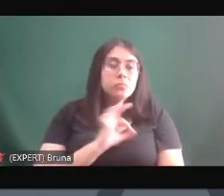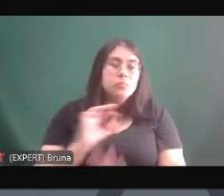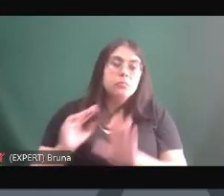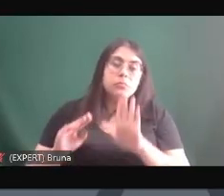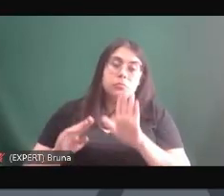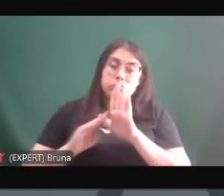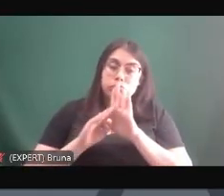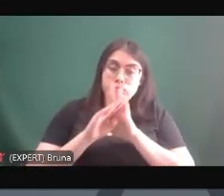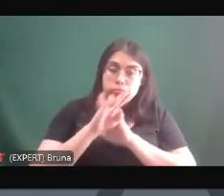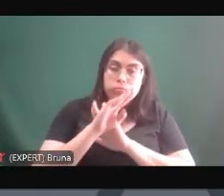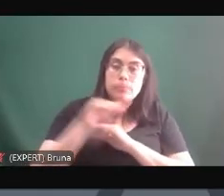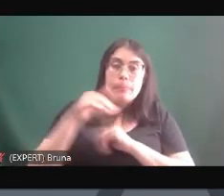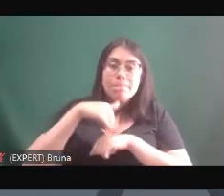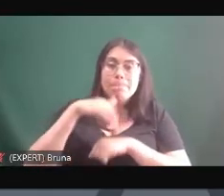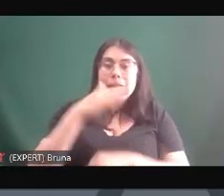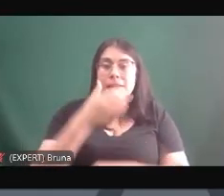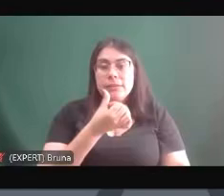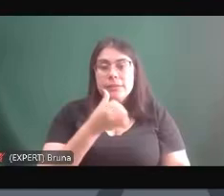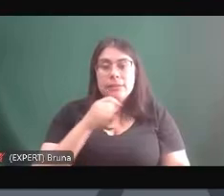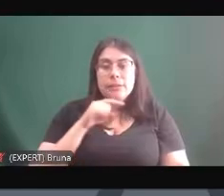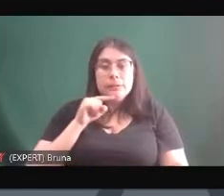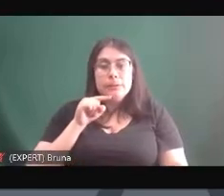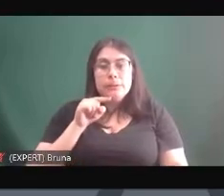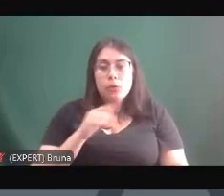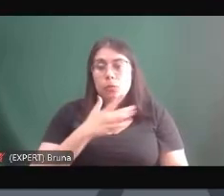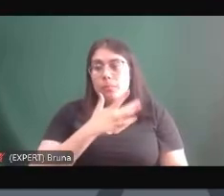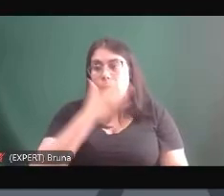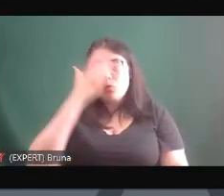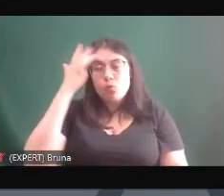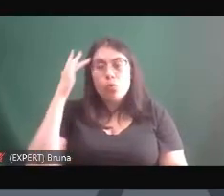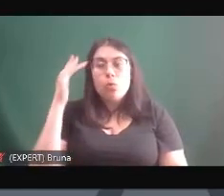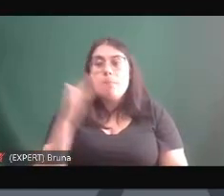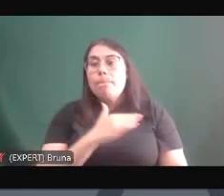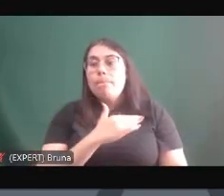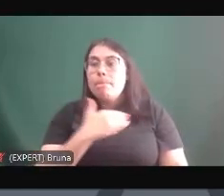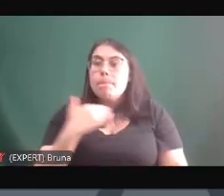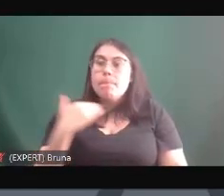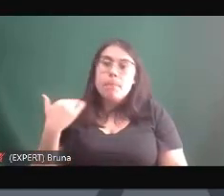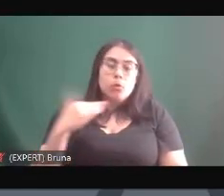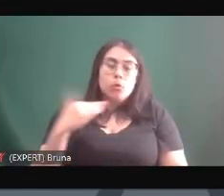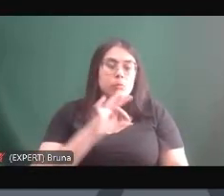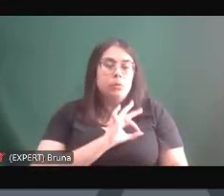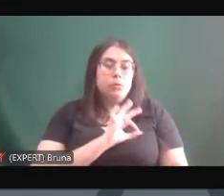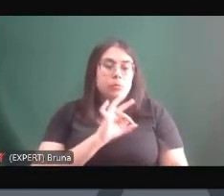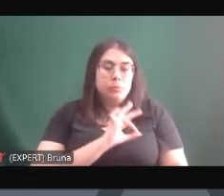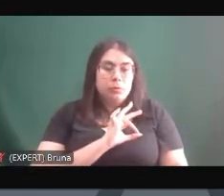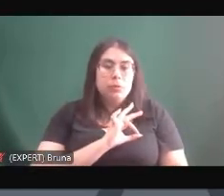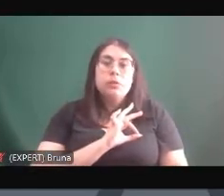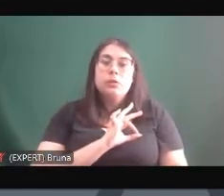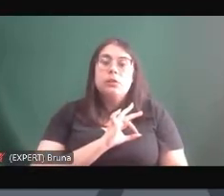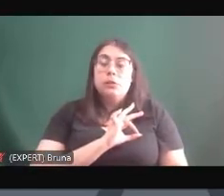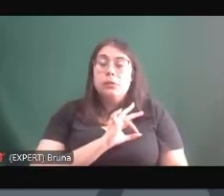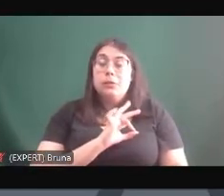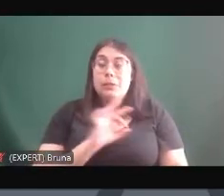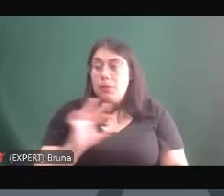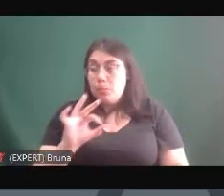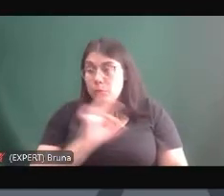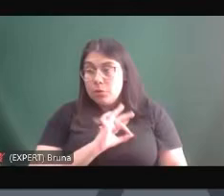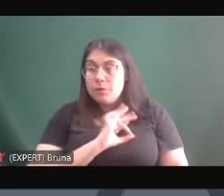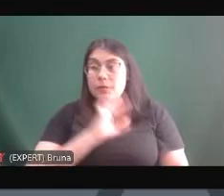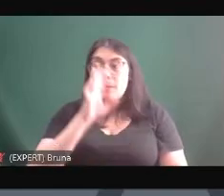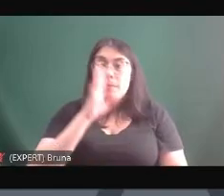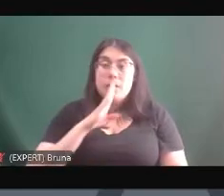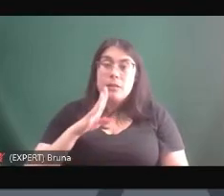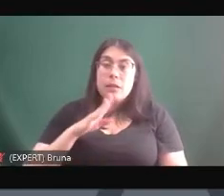anos foram mais de 6 mil mortes pela polícia e a polícia brasileira é disparada a polícia que mais mata no mundo isso